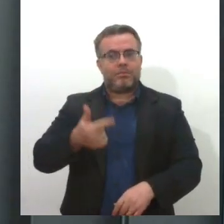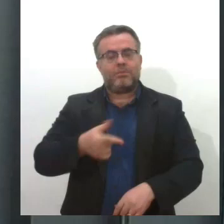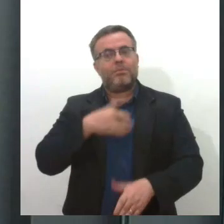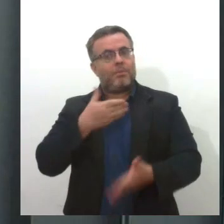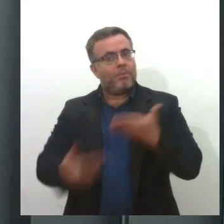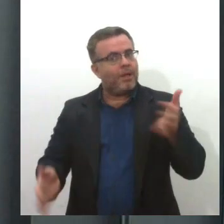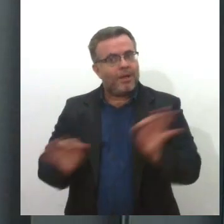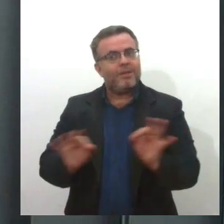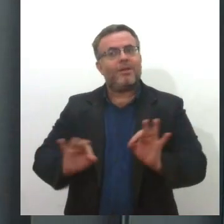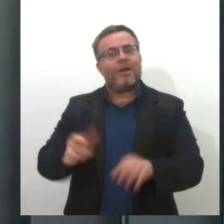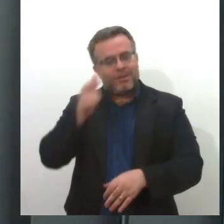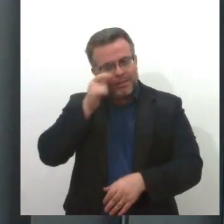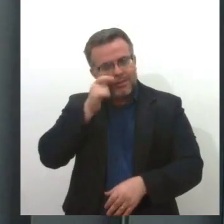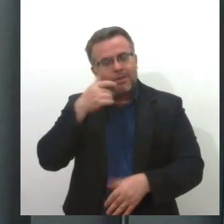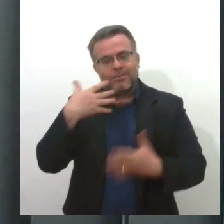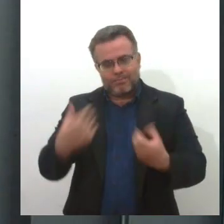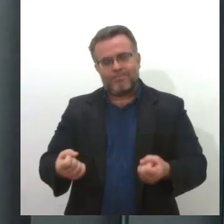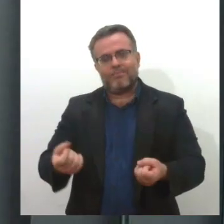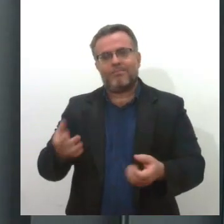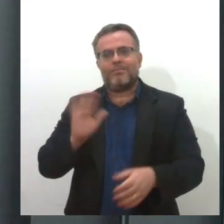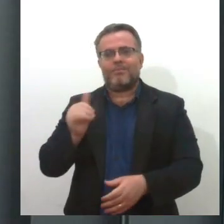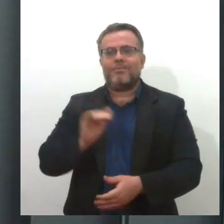Até o nosso próximo encontro. Tchau, tchau!